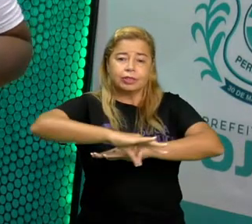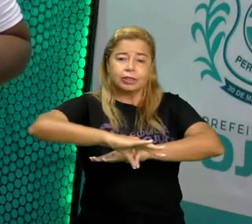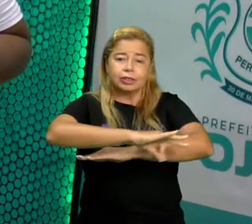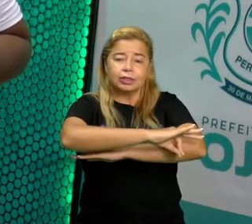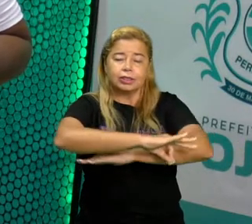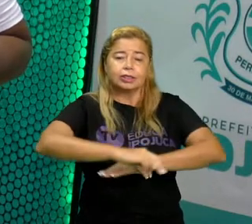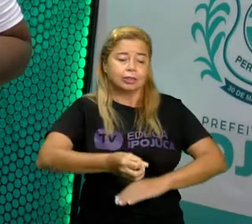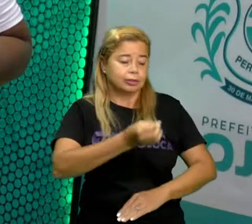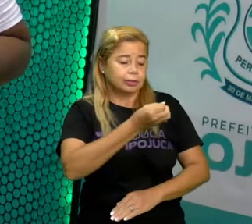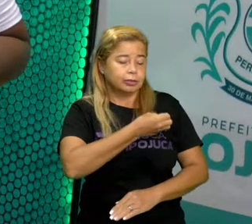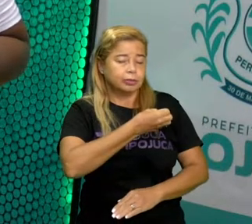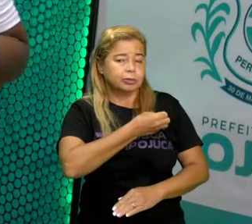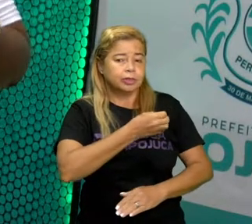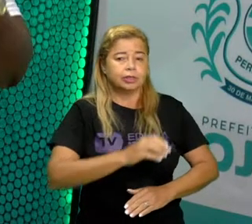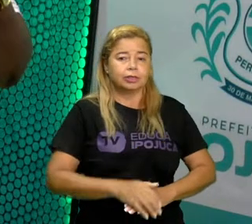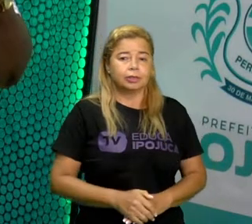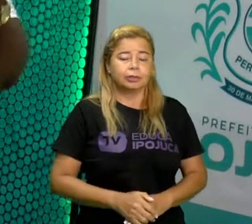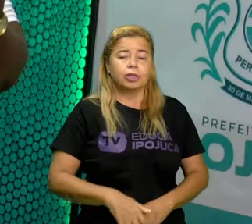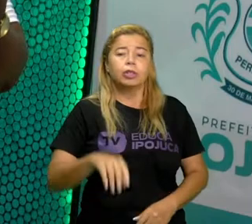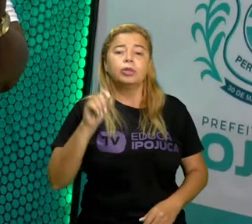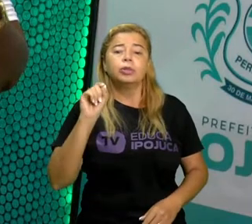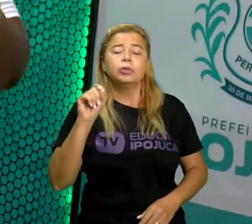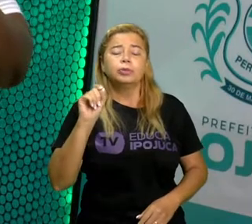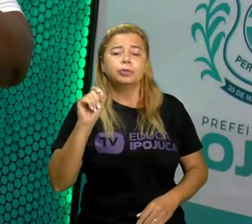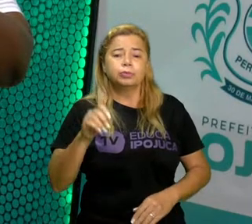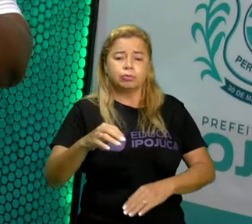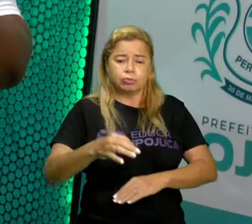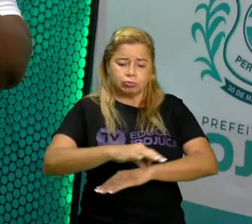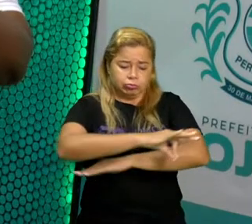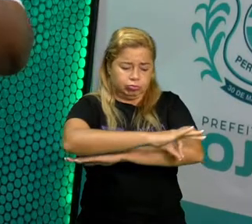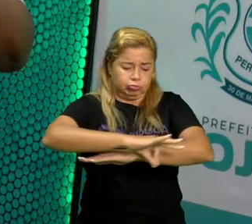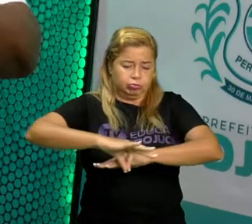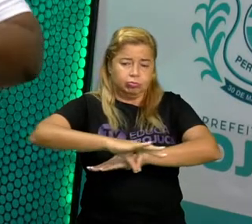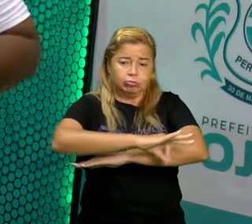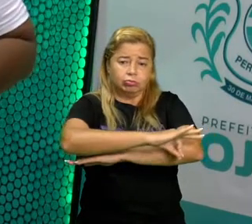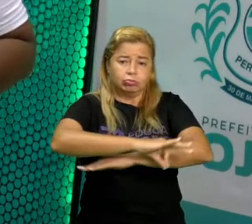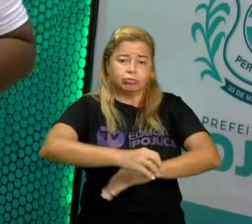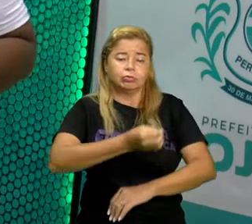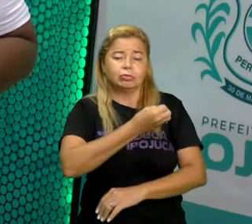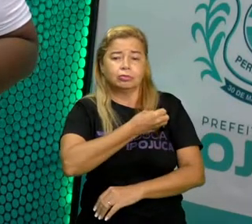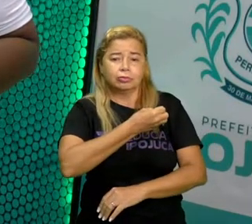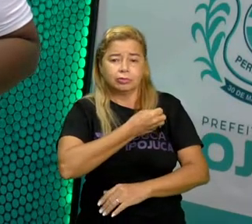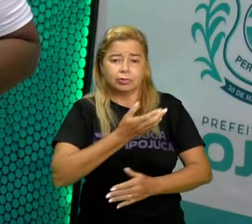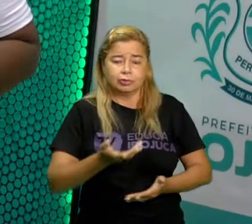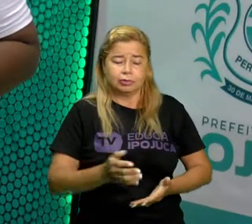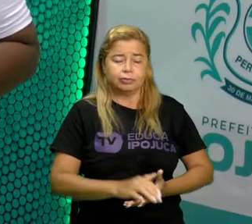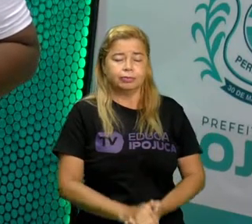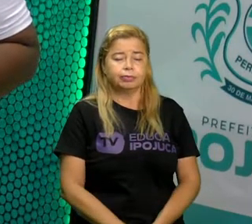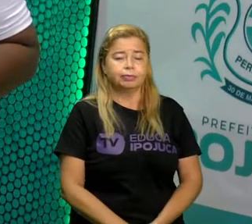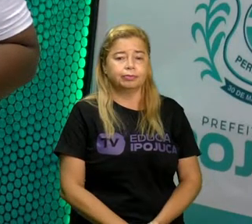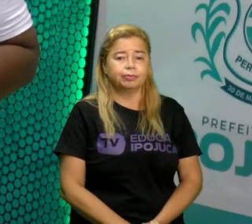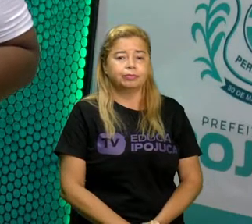que é uma reta numérica? Para que serve uma reta numérica? Vamos lá!